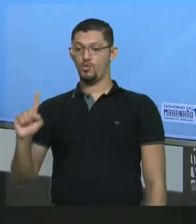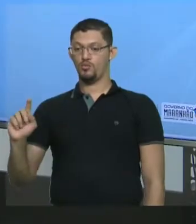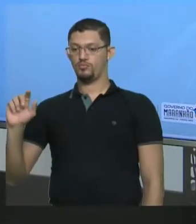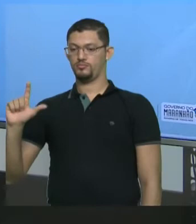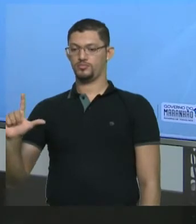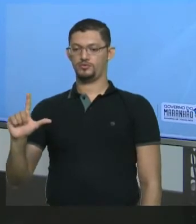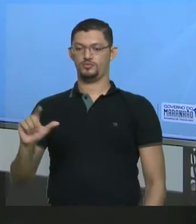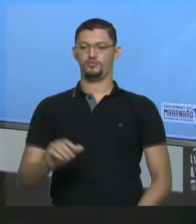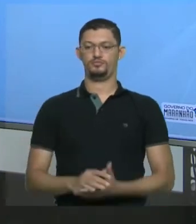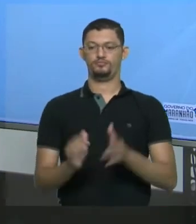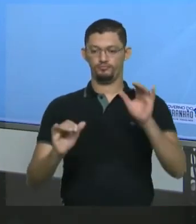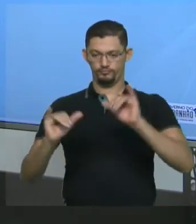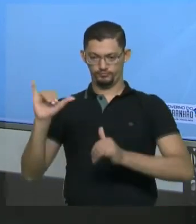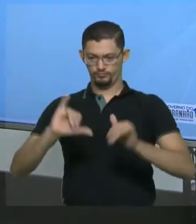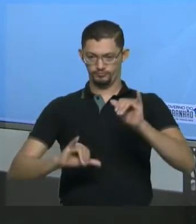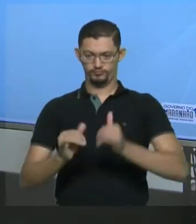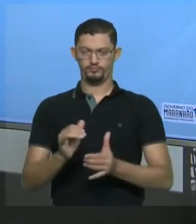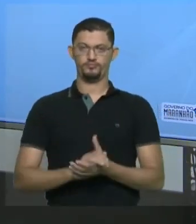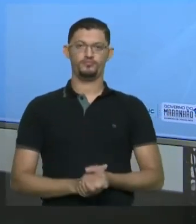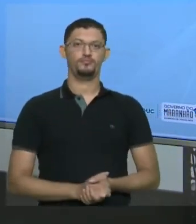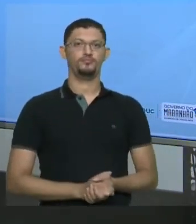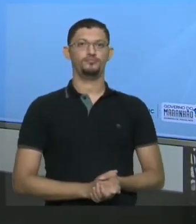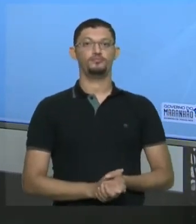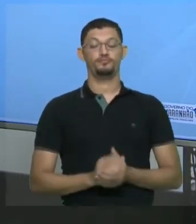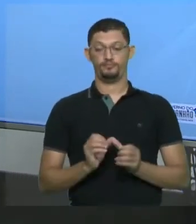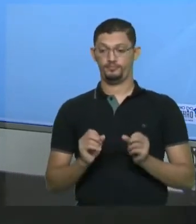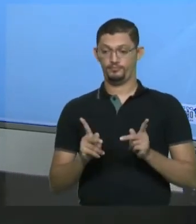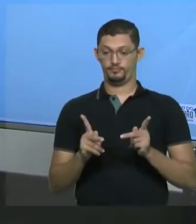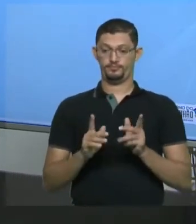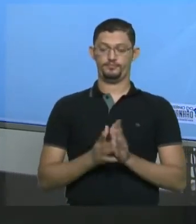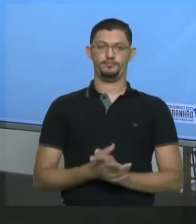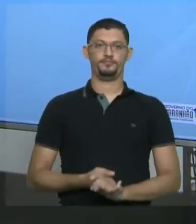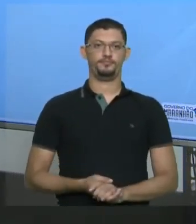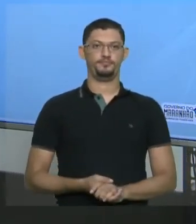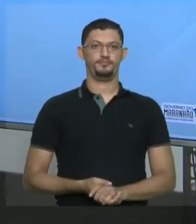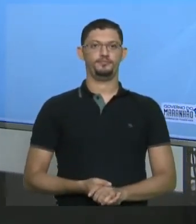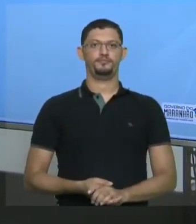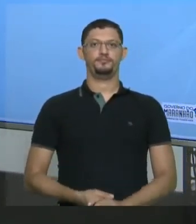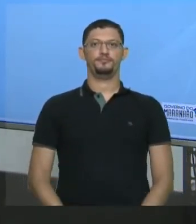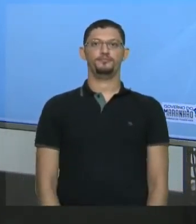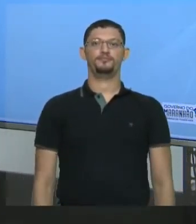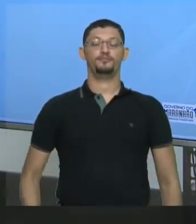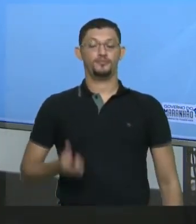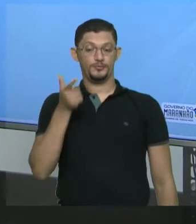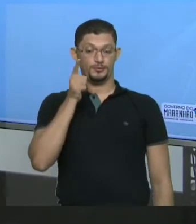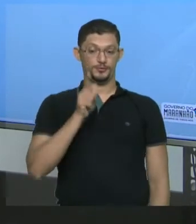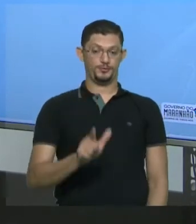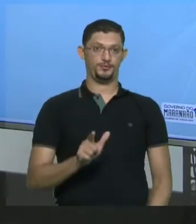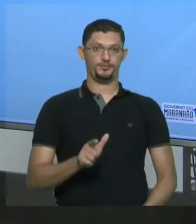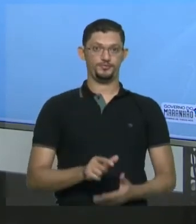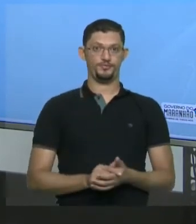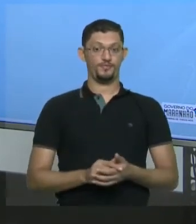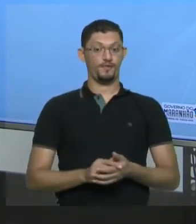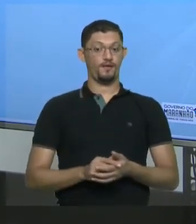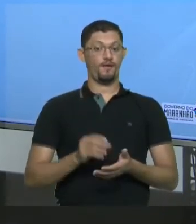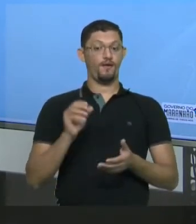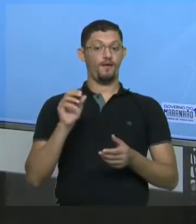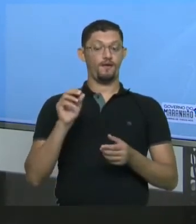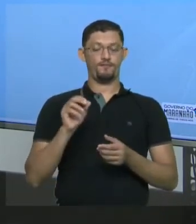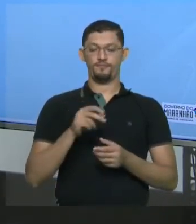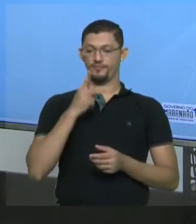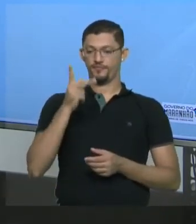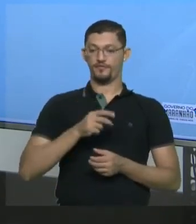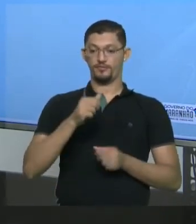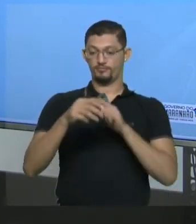solução, 4 mols por soluto. Tudo bem, pessoal? Tudo bem até aí? Vamos continuar? Já falando de 3 concentrações.